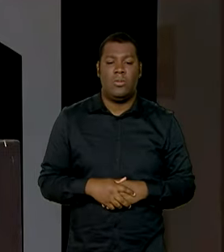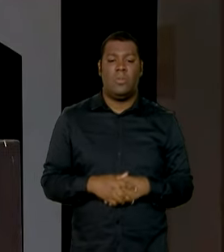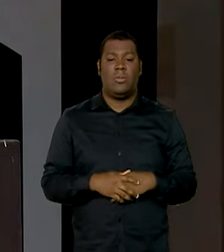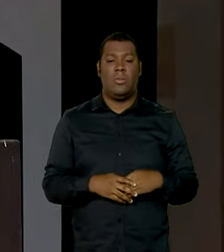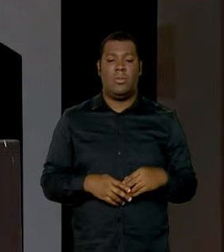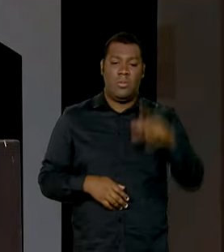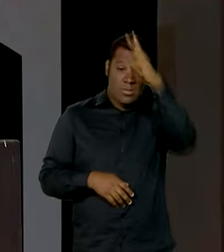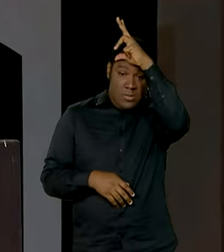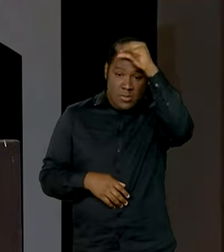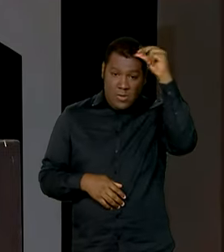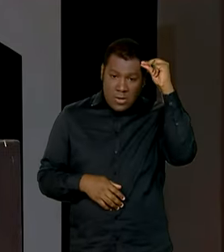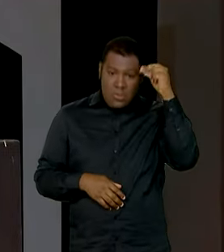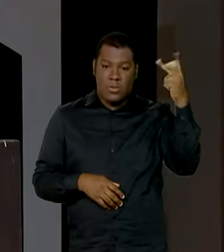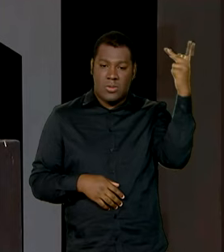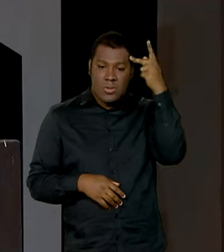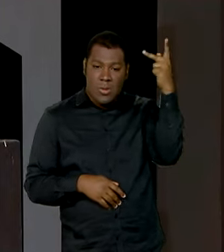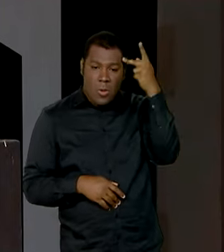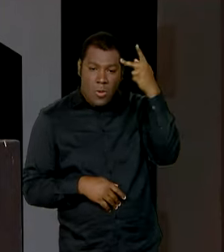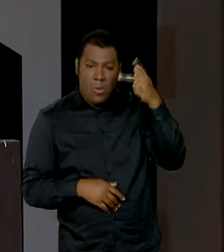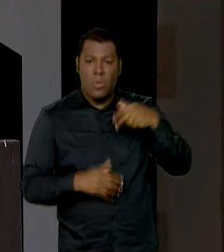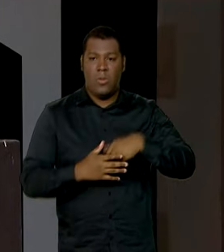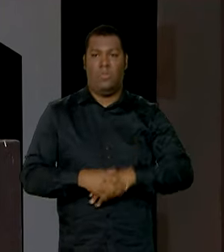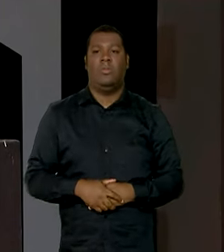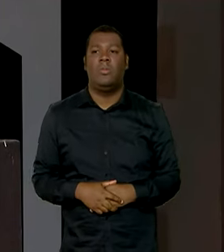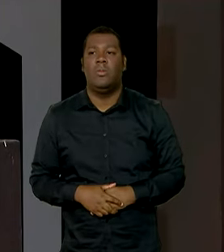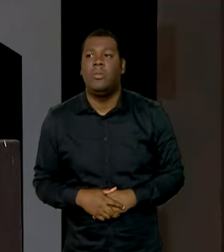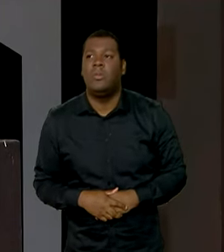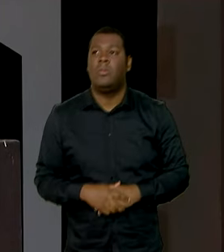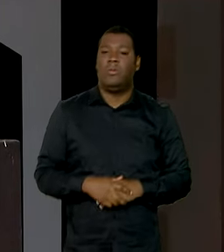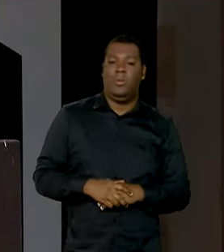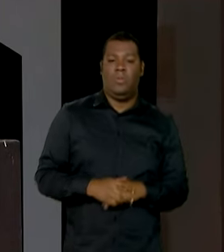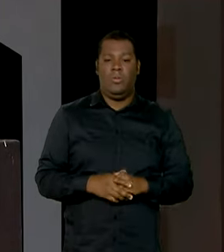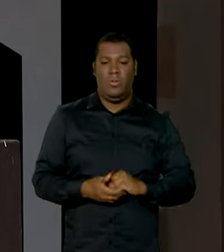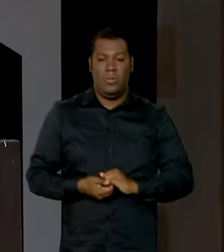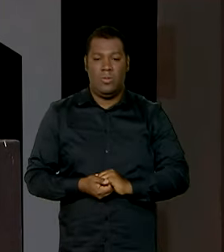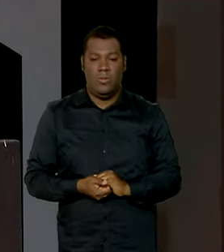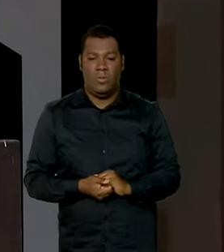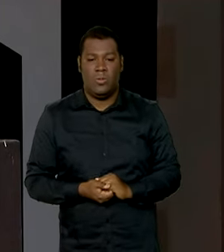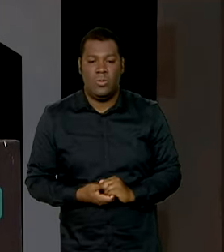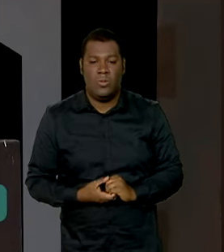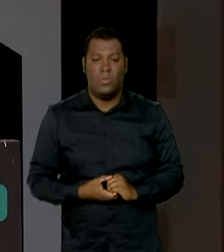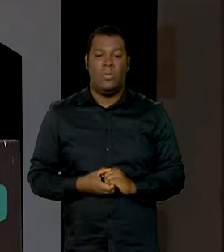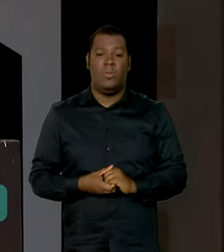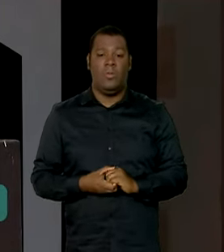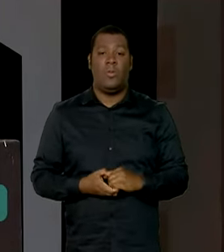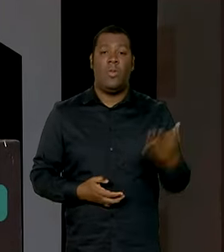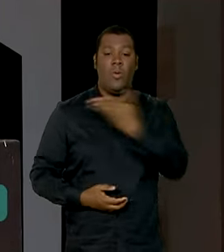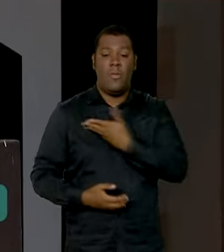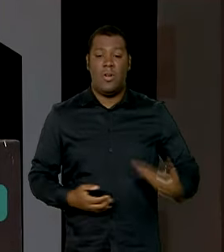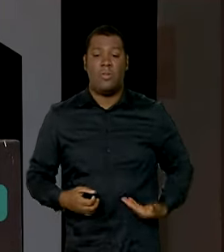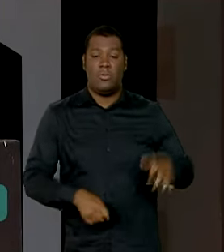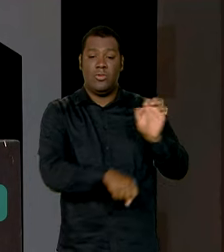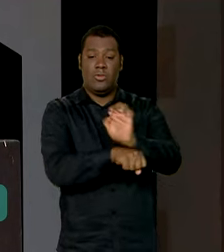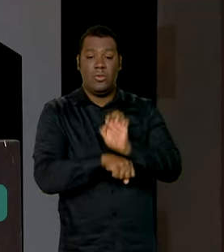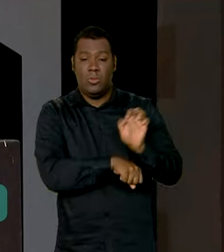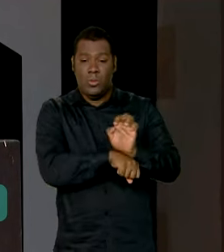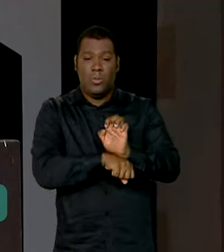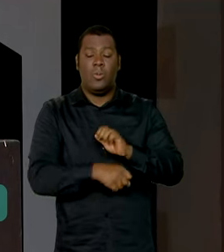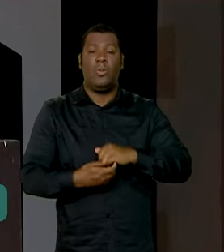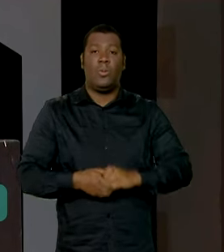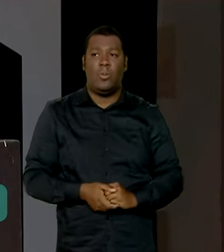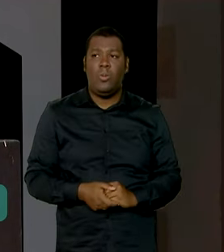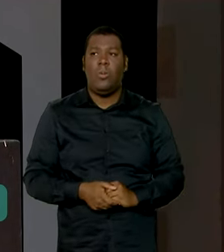Prefeitura de São Paulo, que é onde é o órgão que aprova. E também o governo do Estado, a gente sabe,